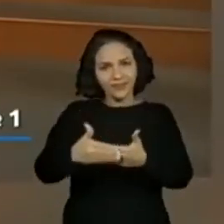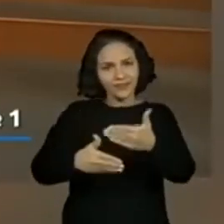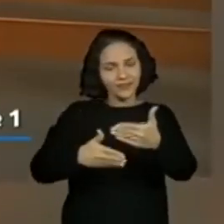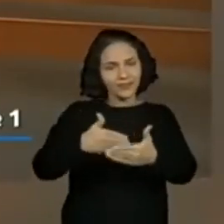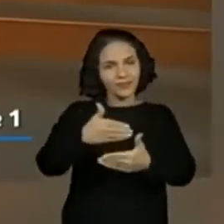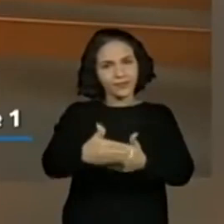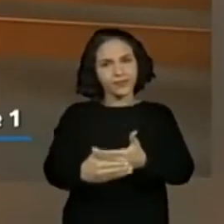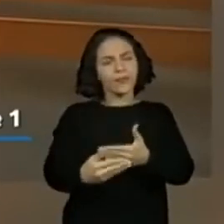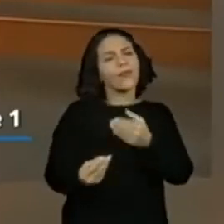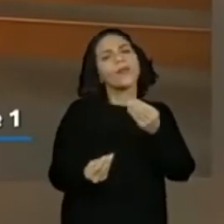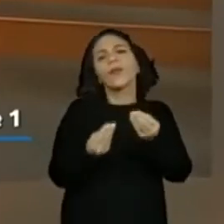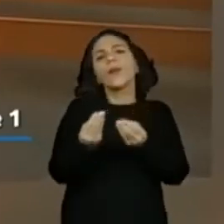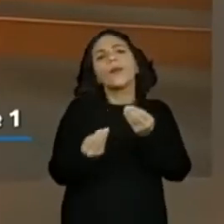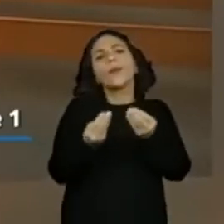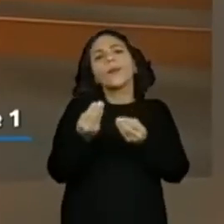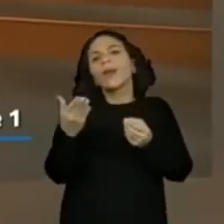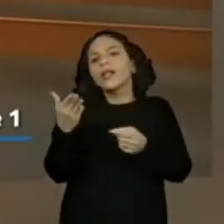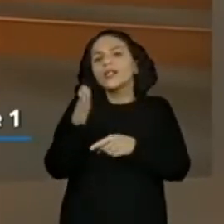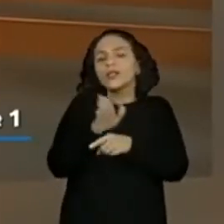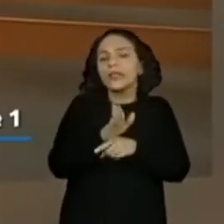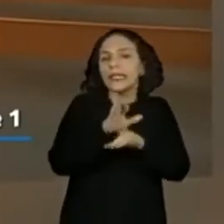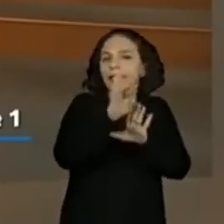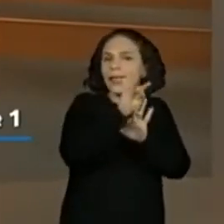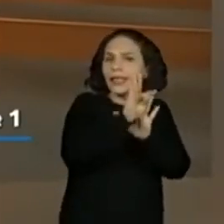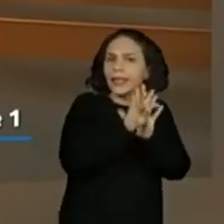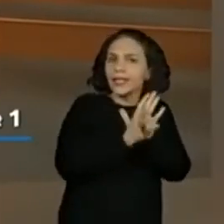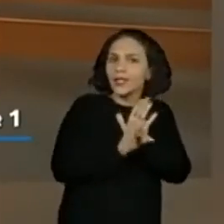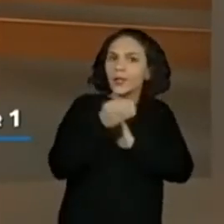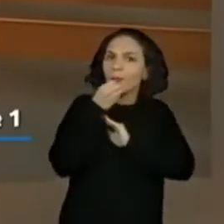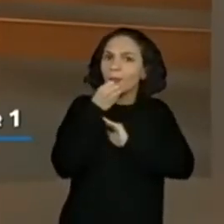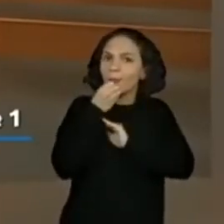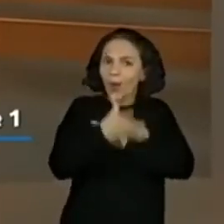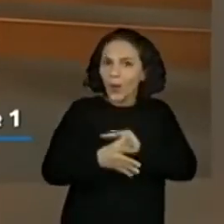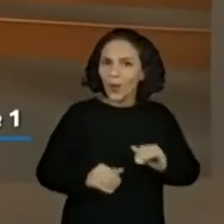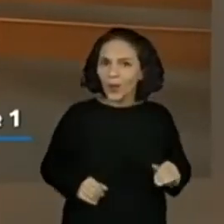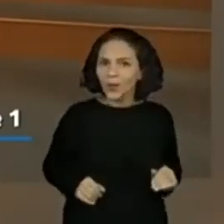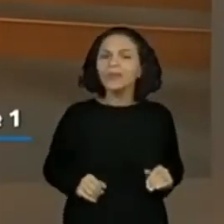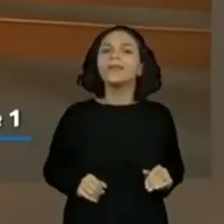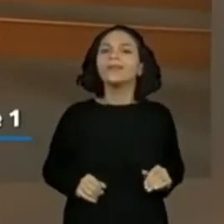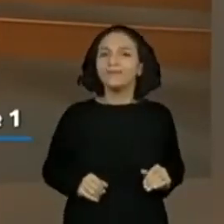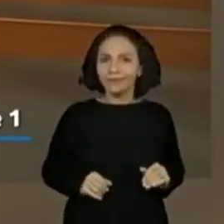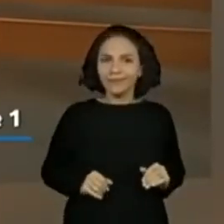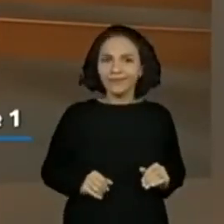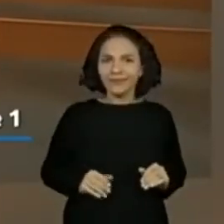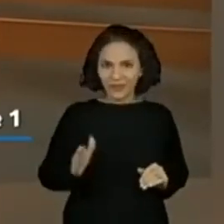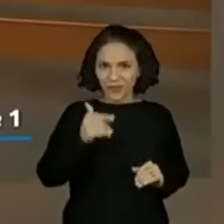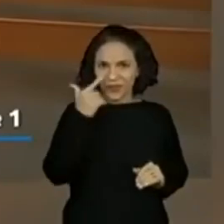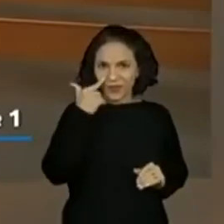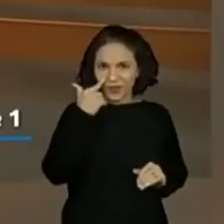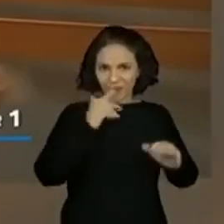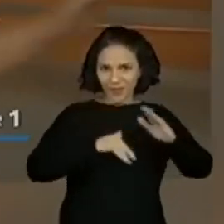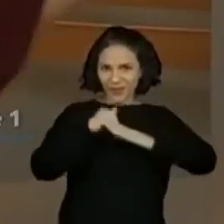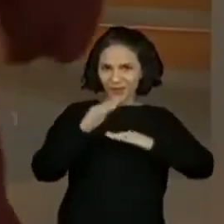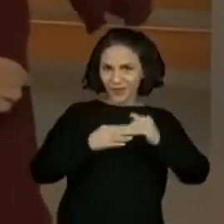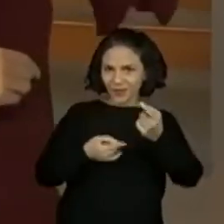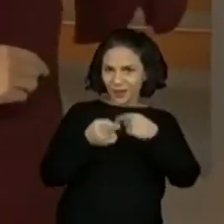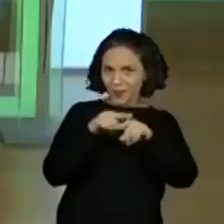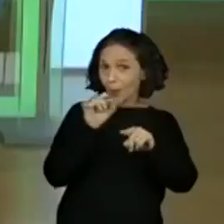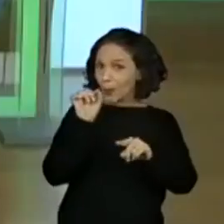as etapas que contribuem para que a gente faça um bom texto, um texto de autoria. Vamos primeiro para a habilidade?